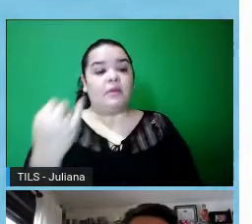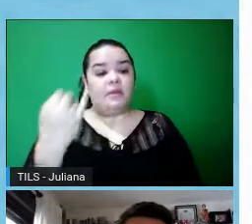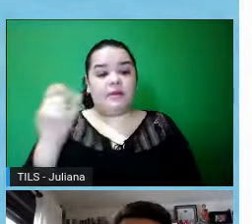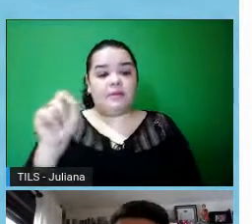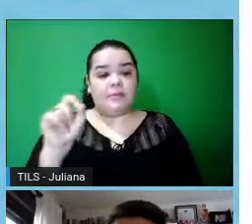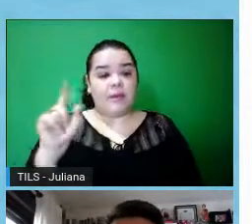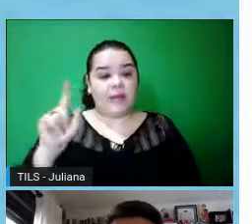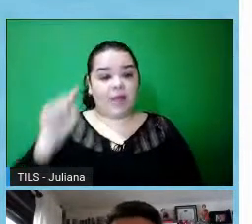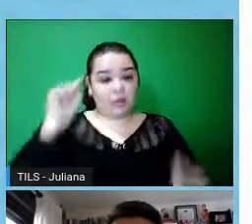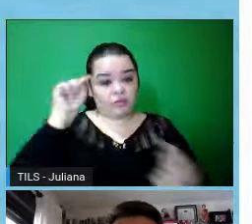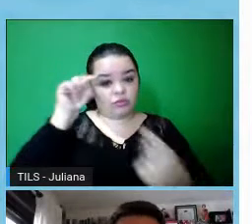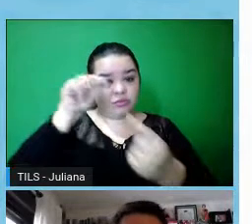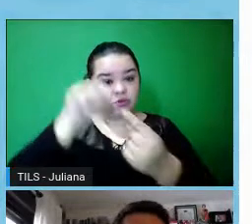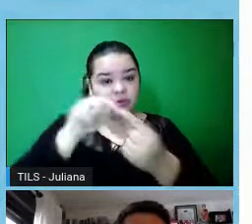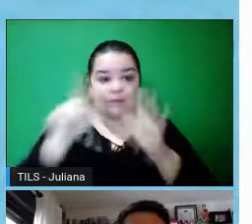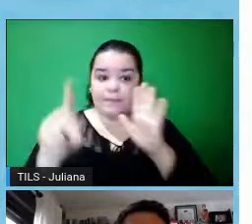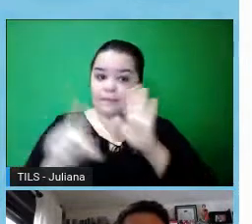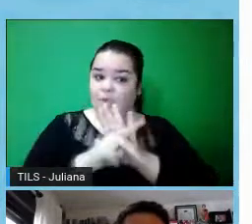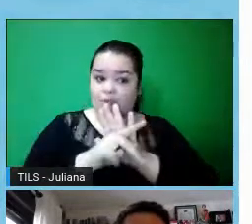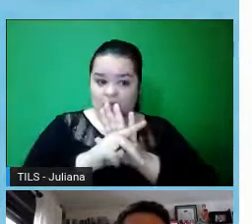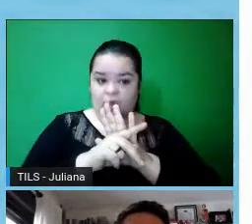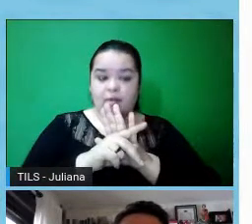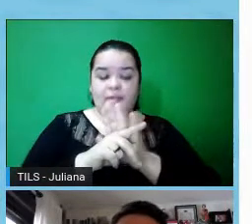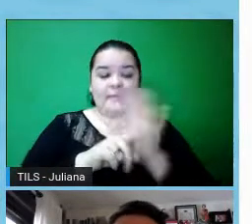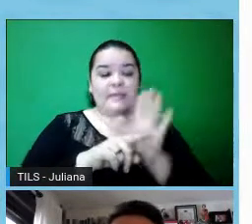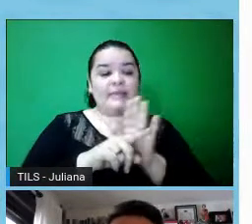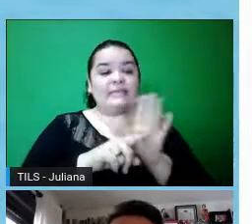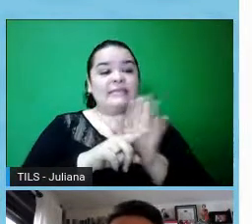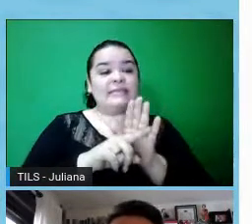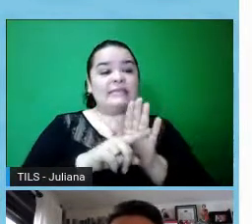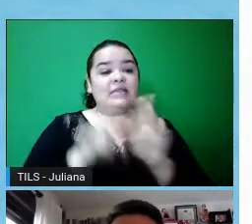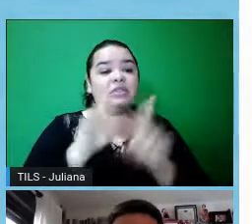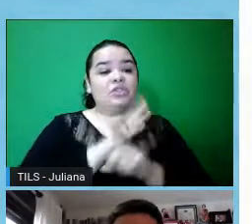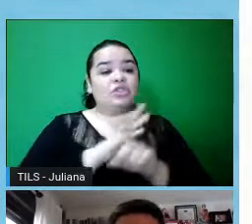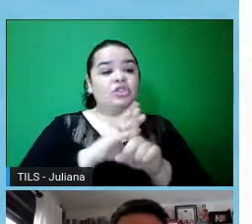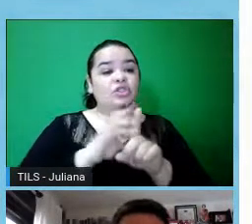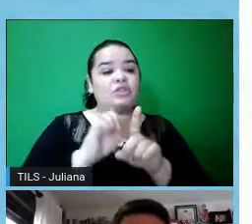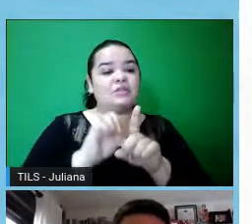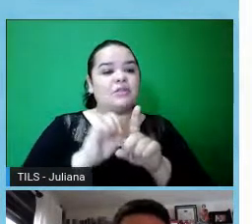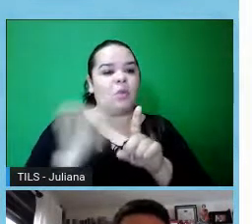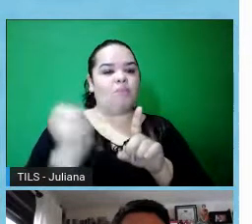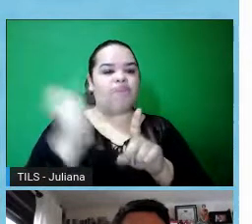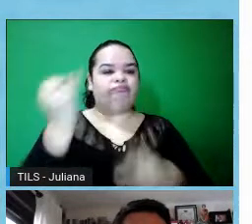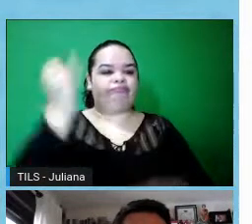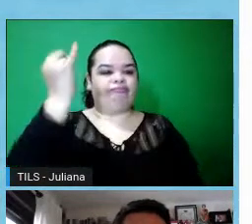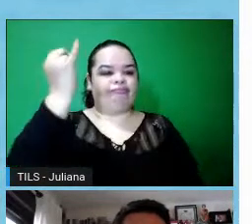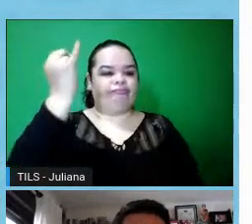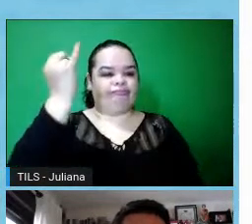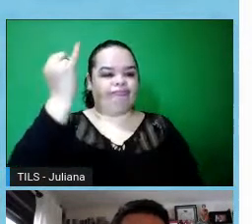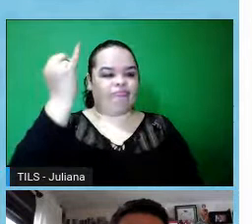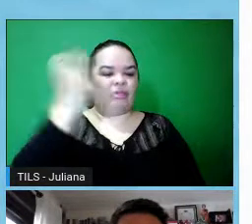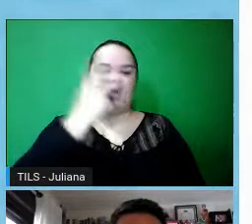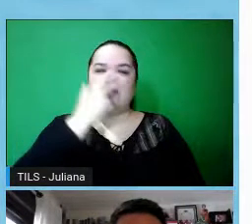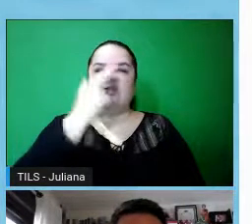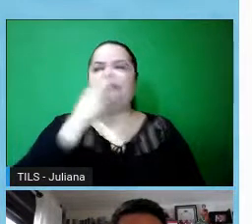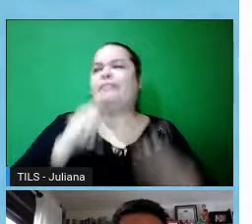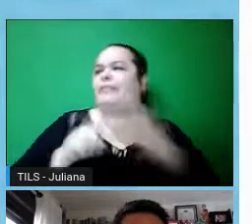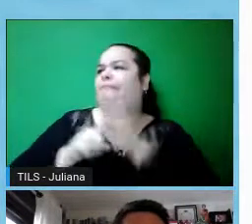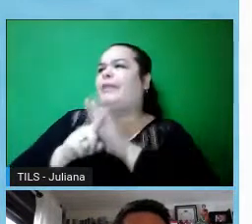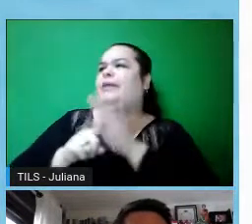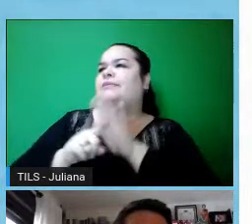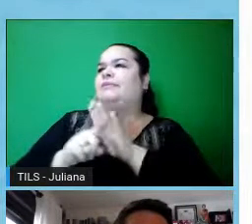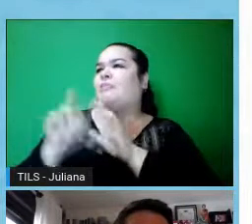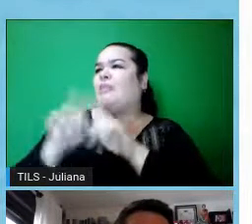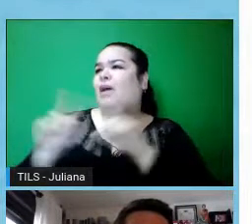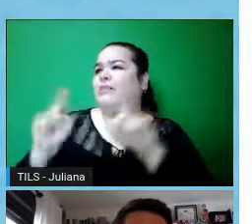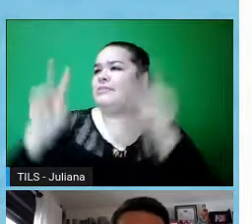da universidade, né, é fazer pesquisa com relevância social, então não há sentido em submeter uma população a um projeto de pesquisa quando a